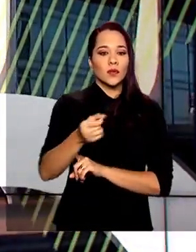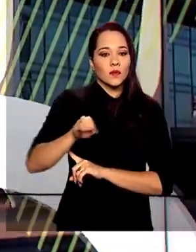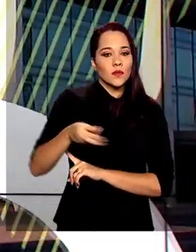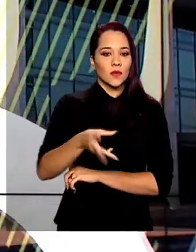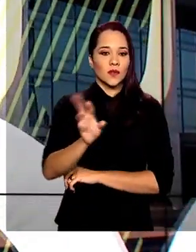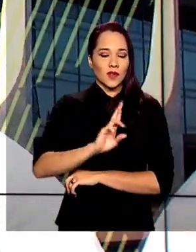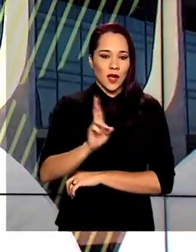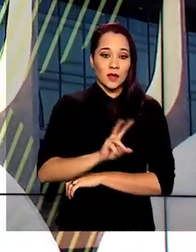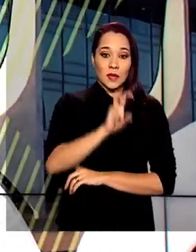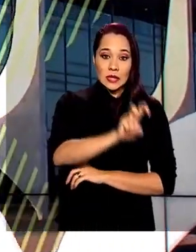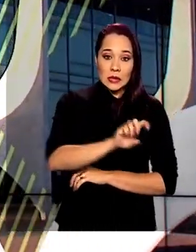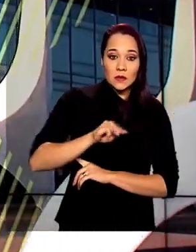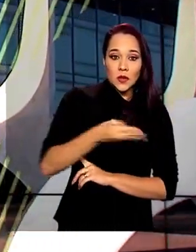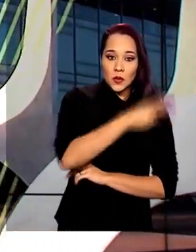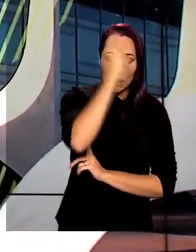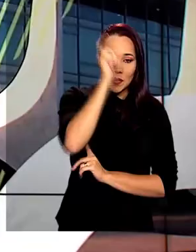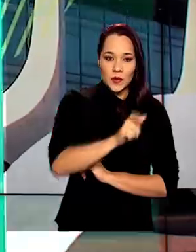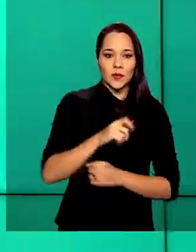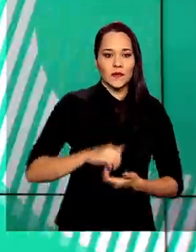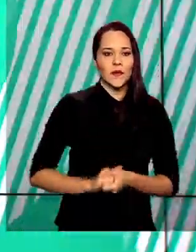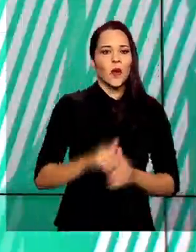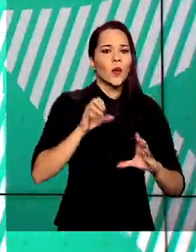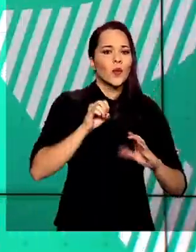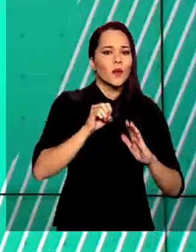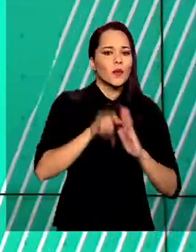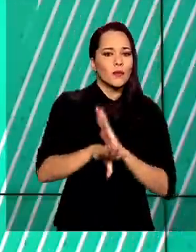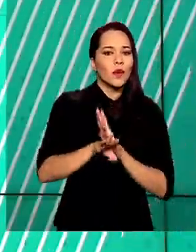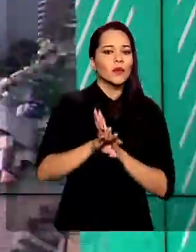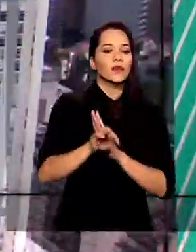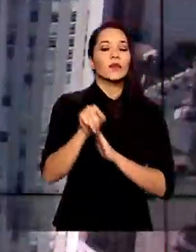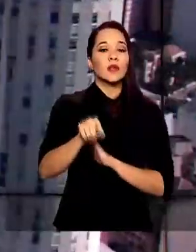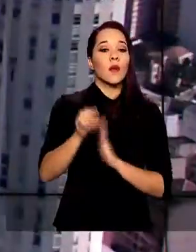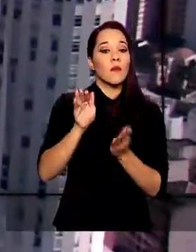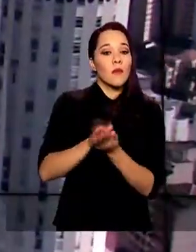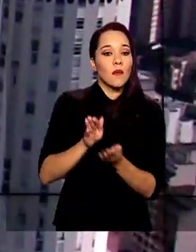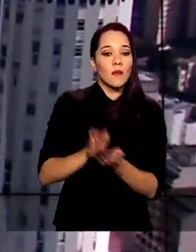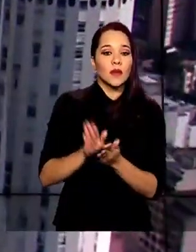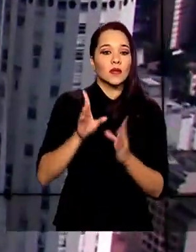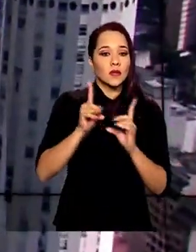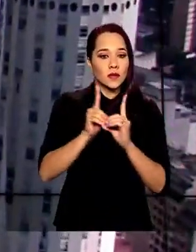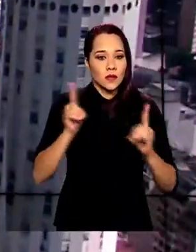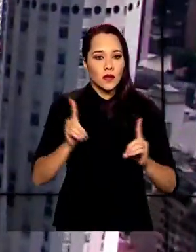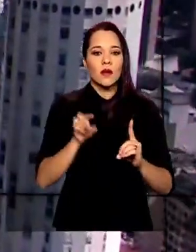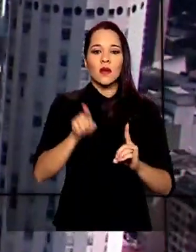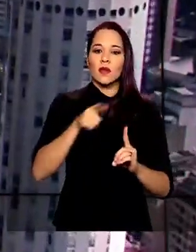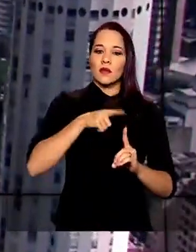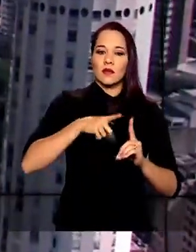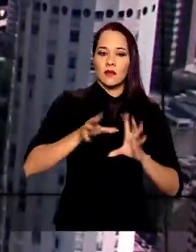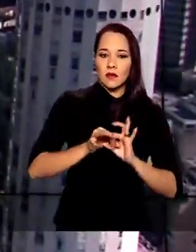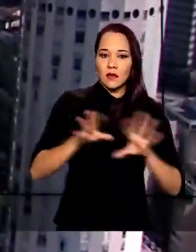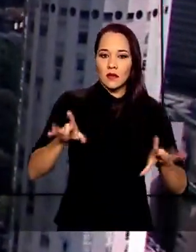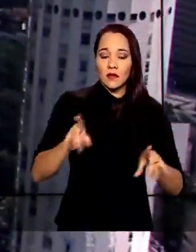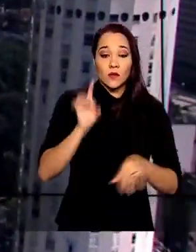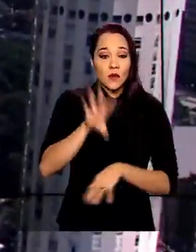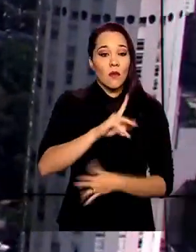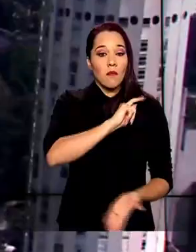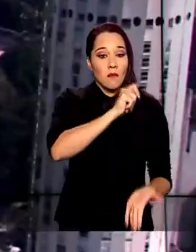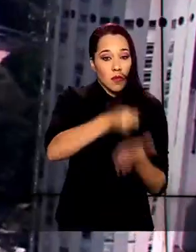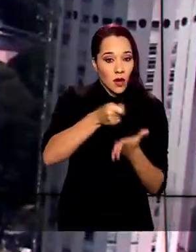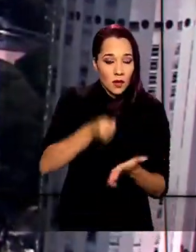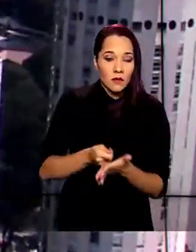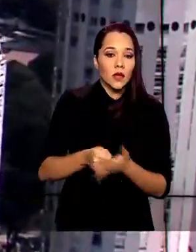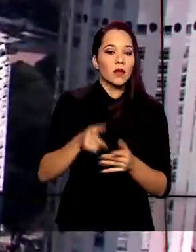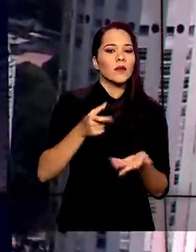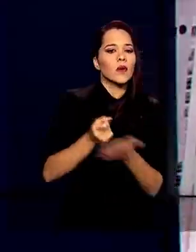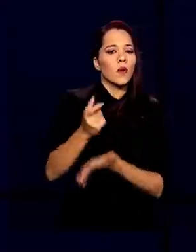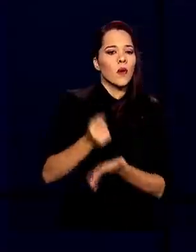para 5 milhões de pessoas. Os depósitos foram feitos na poupança digital e estão disponíveis apenas para pagamentos e